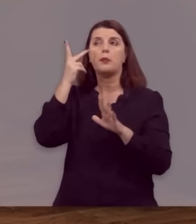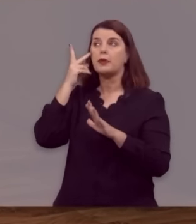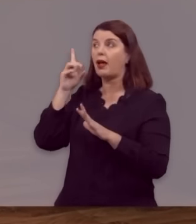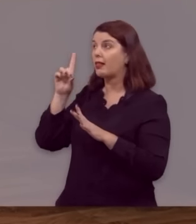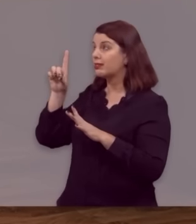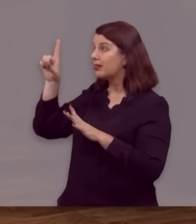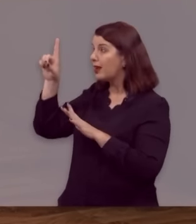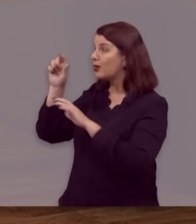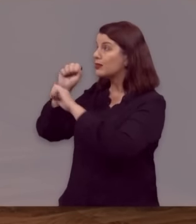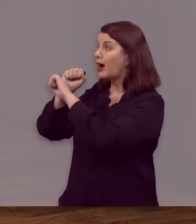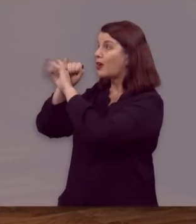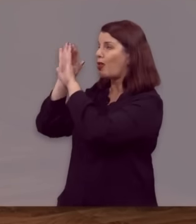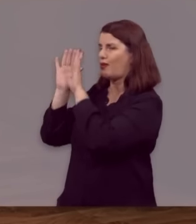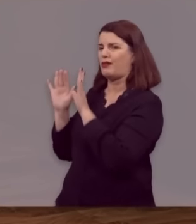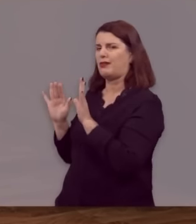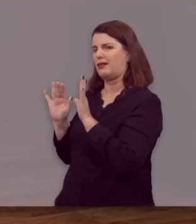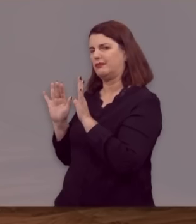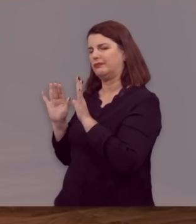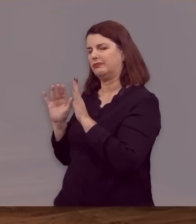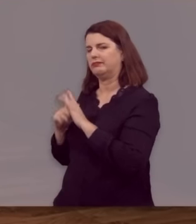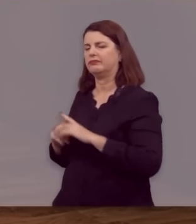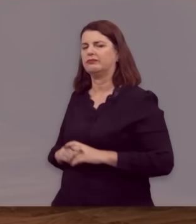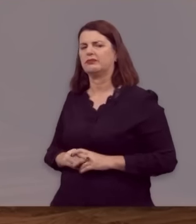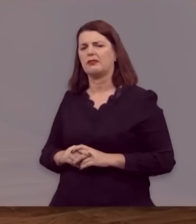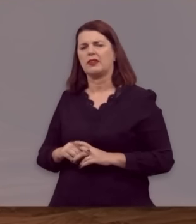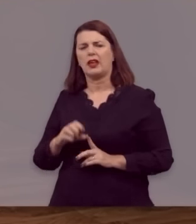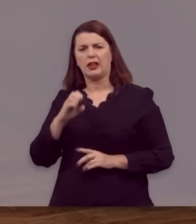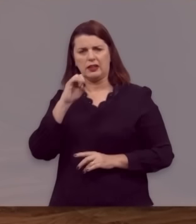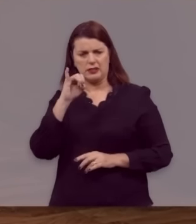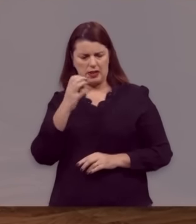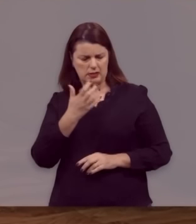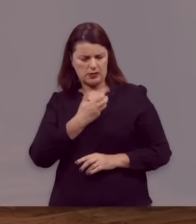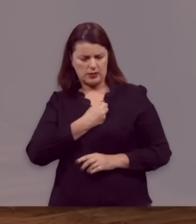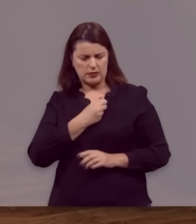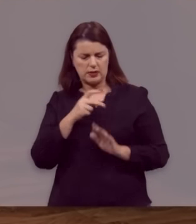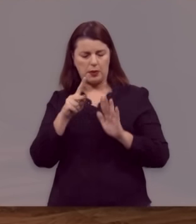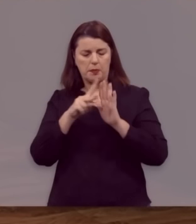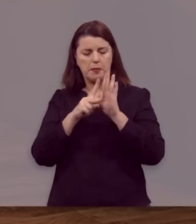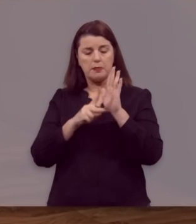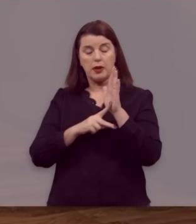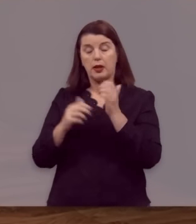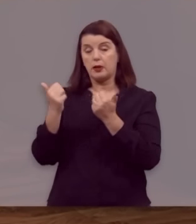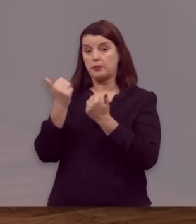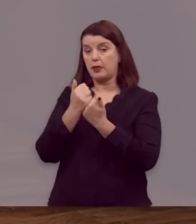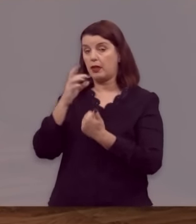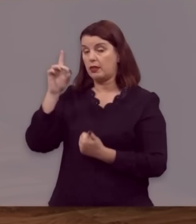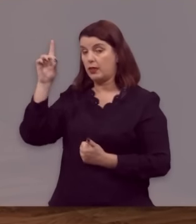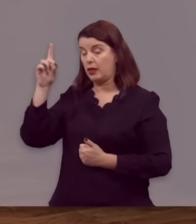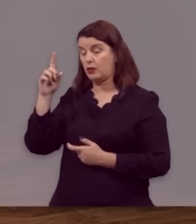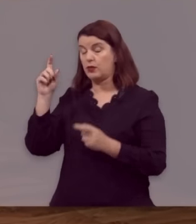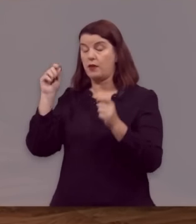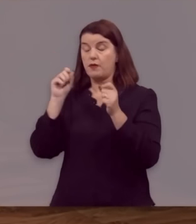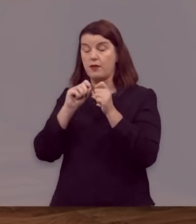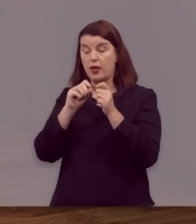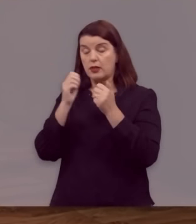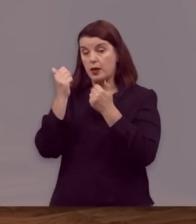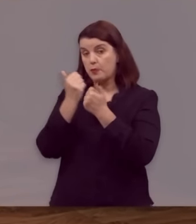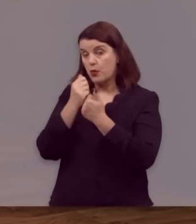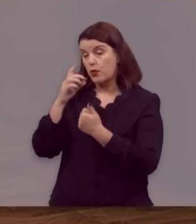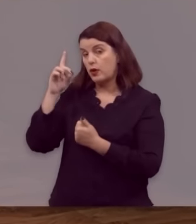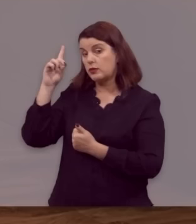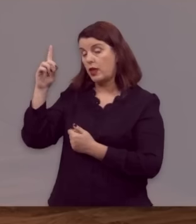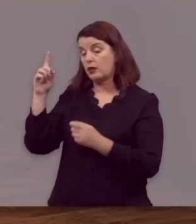somente a Deus a glória. Se a salvação foi planejada por Deus, e executada por Deus,